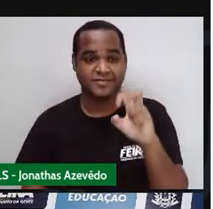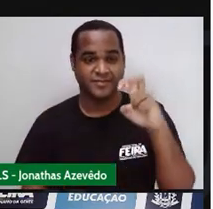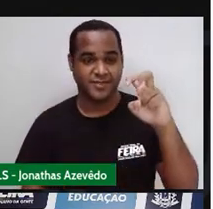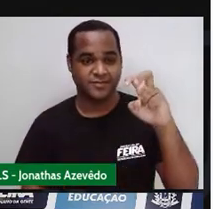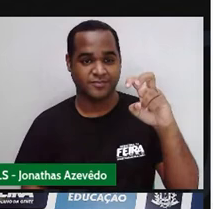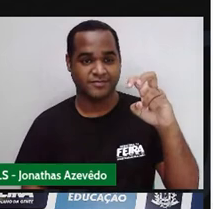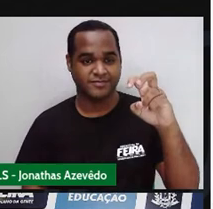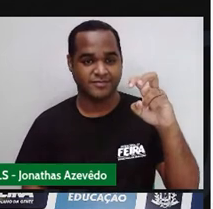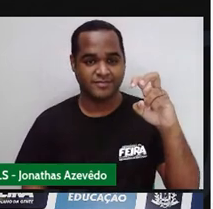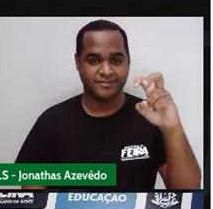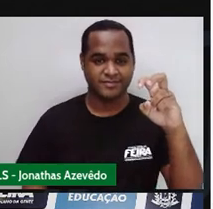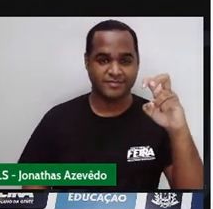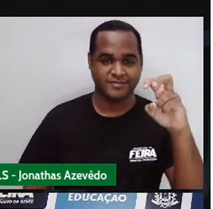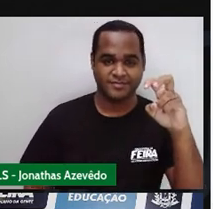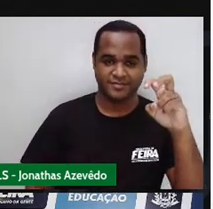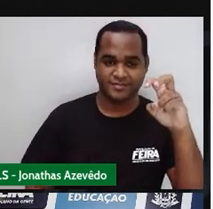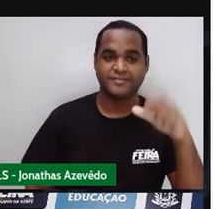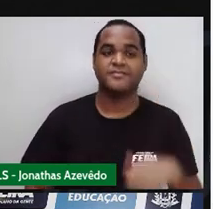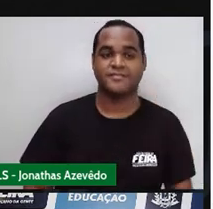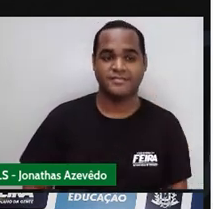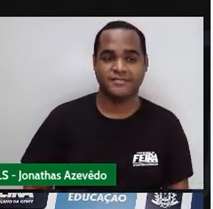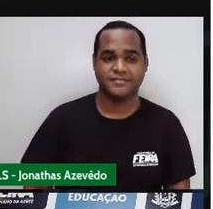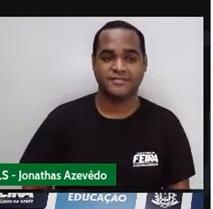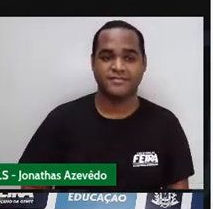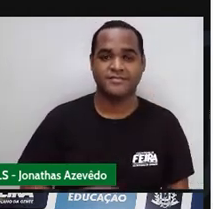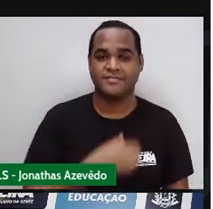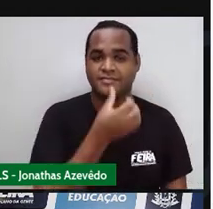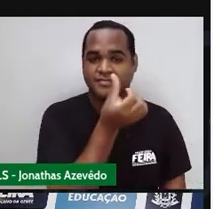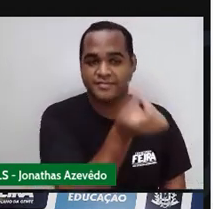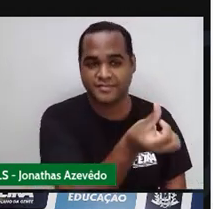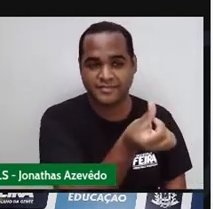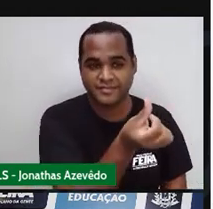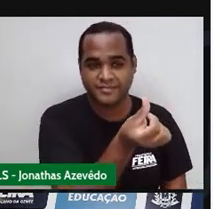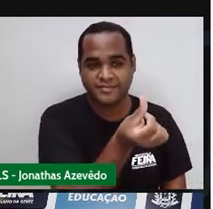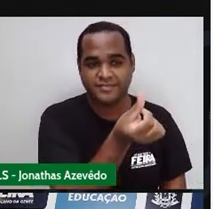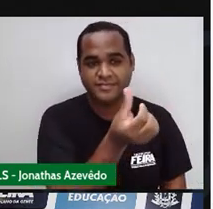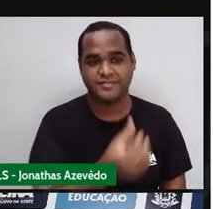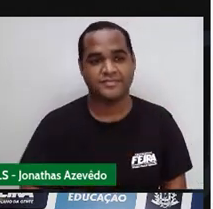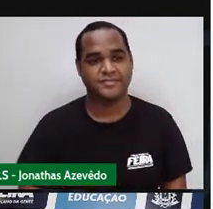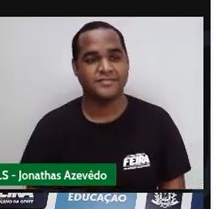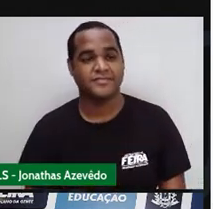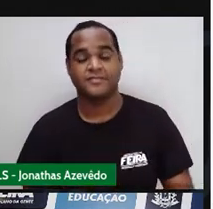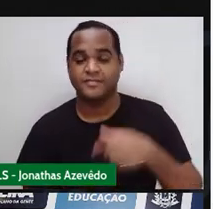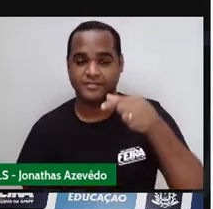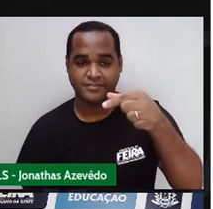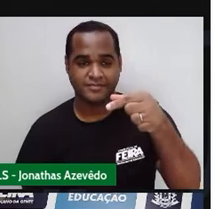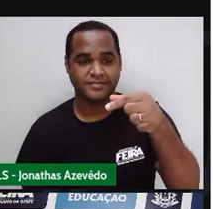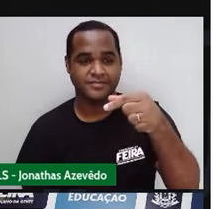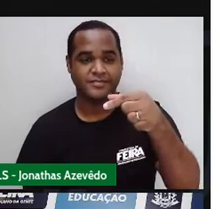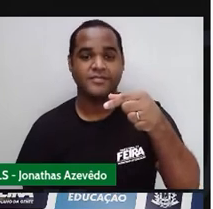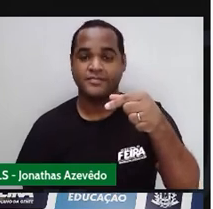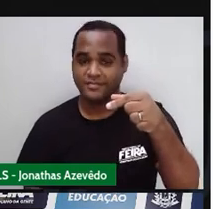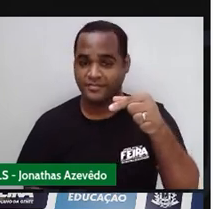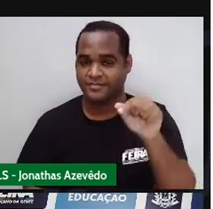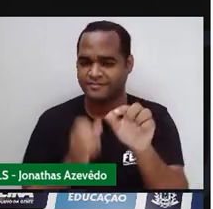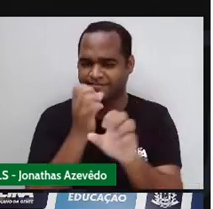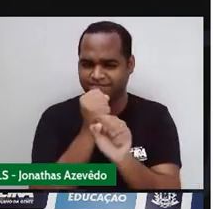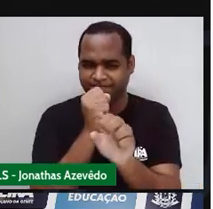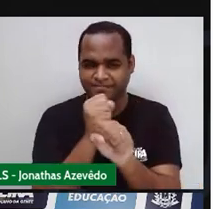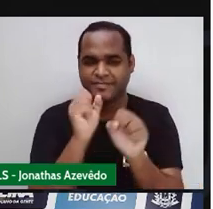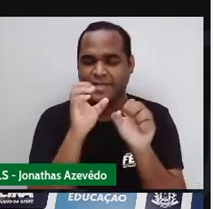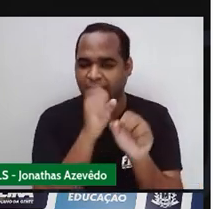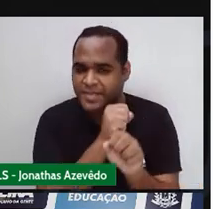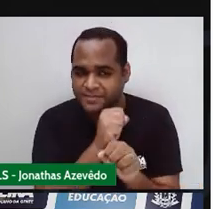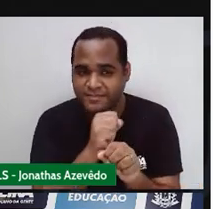quadradinhos Olha só 5 Mais 6 Mais 7 Vamos fazer essa soma aqui